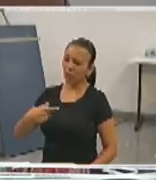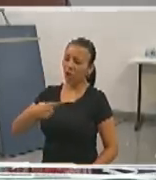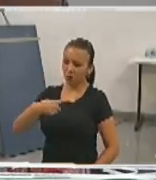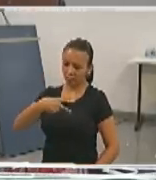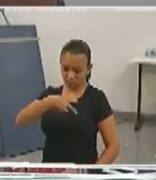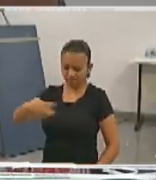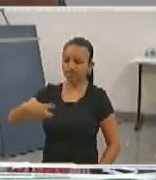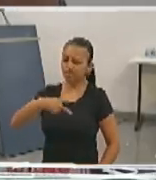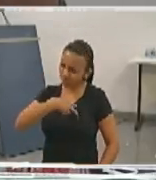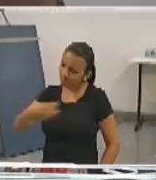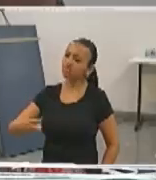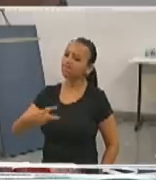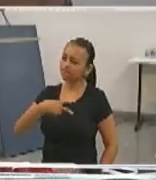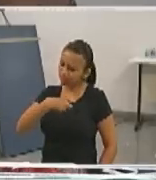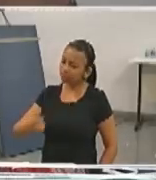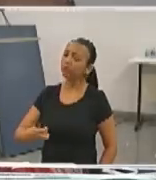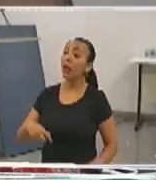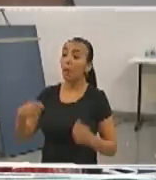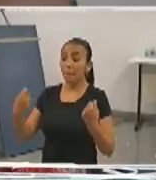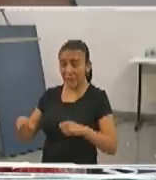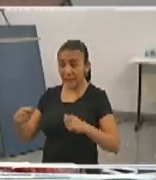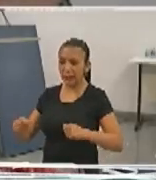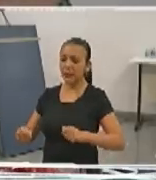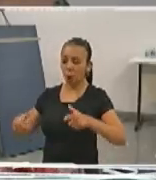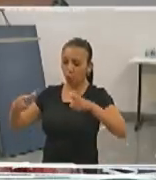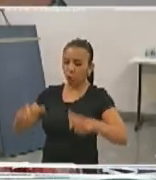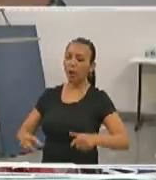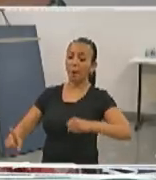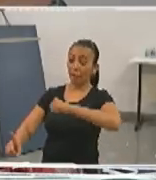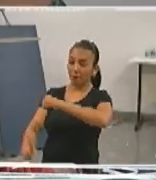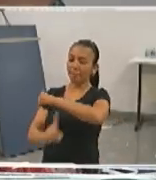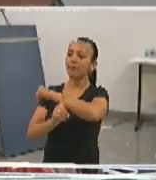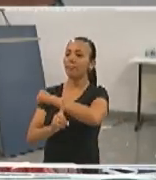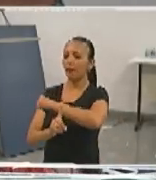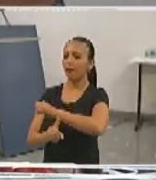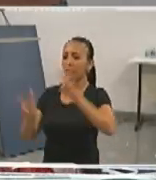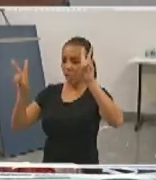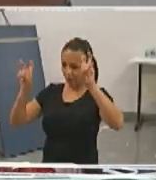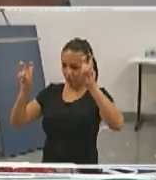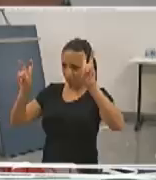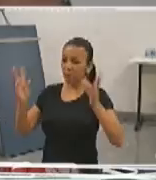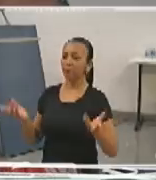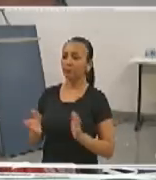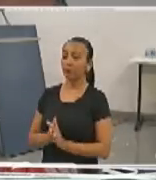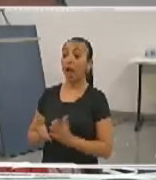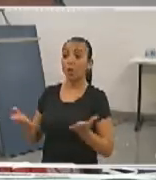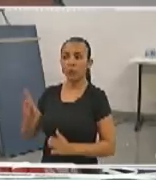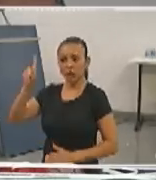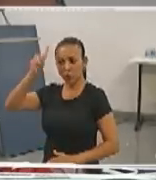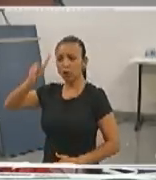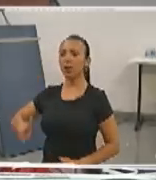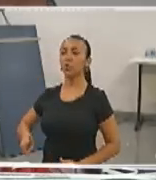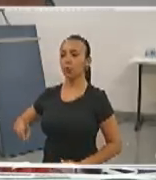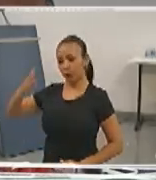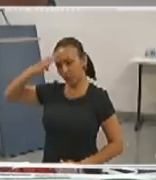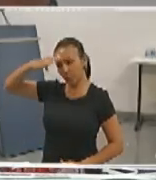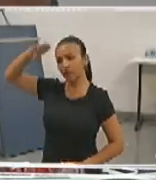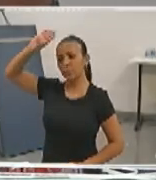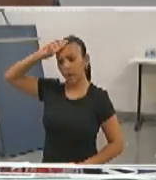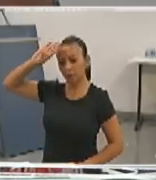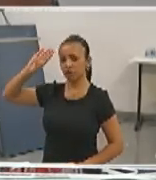Esse... ambulatório seria para atendimento a todos eles. do diretor de enfermagem, especificamente,